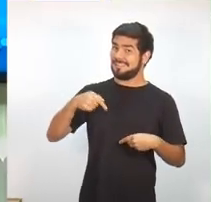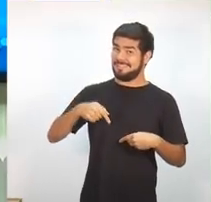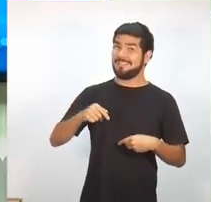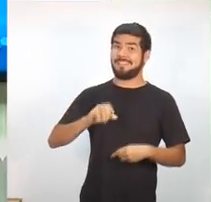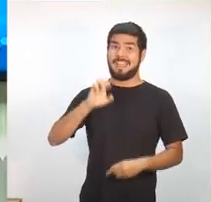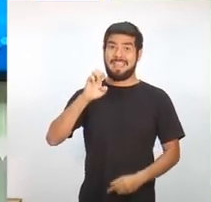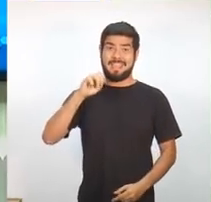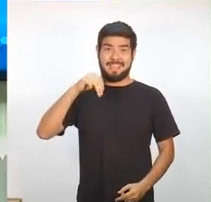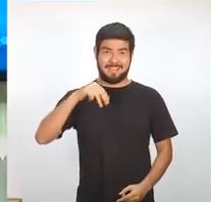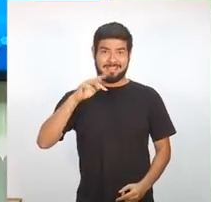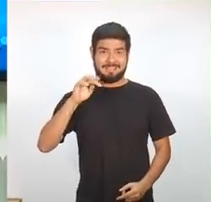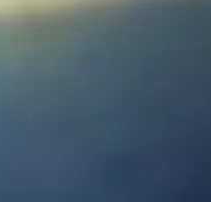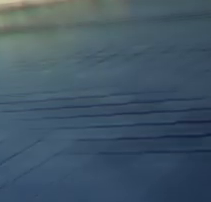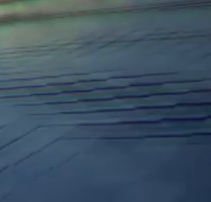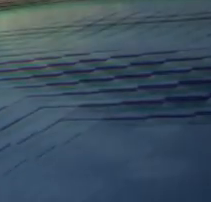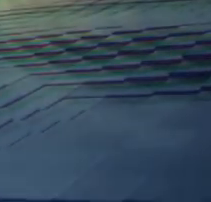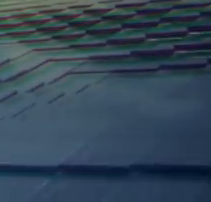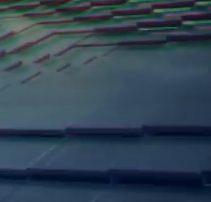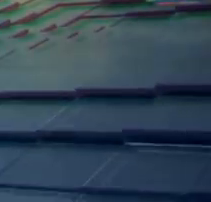eleições 2018.